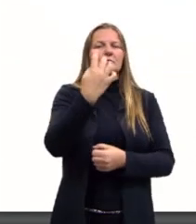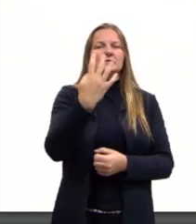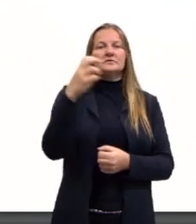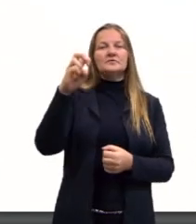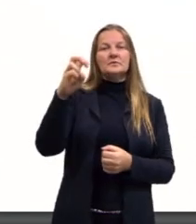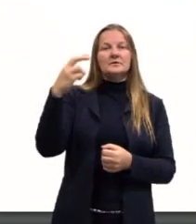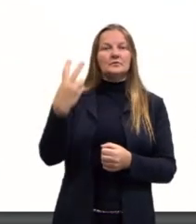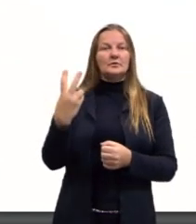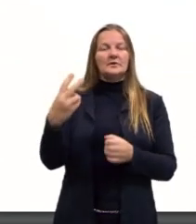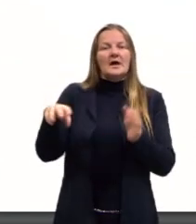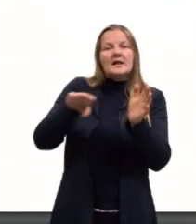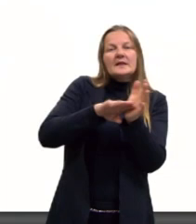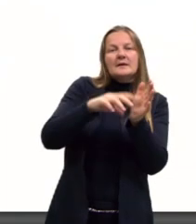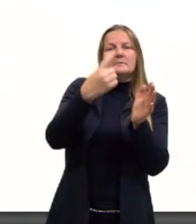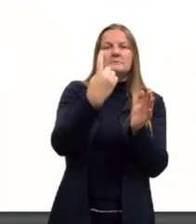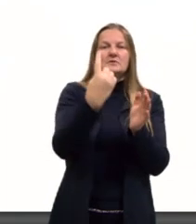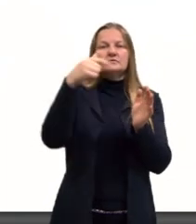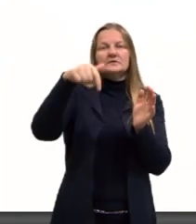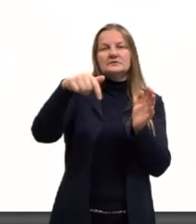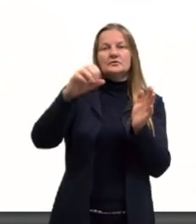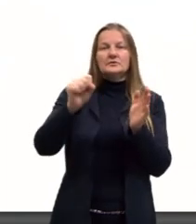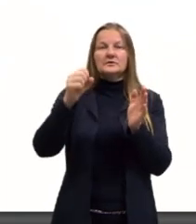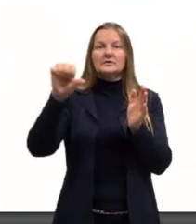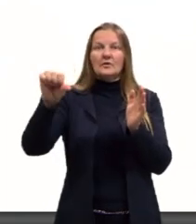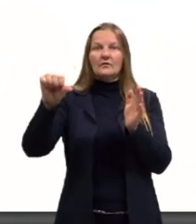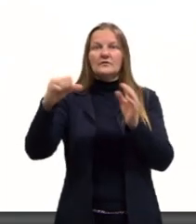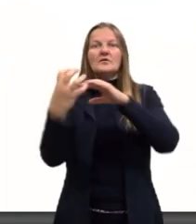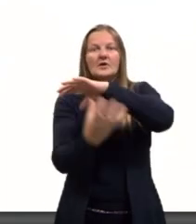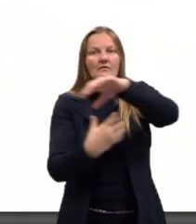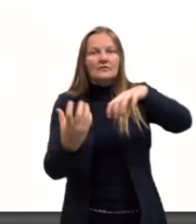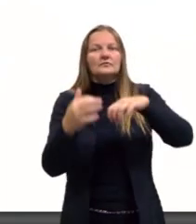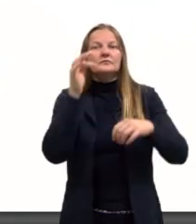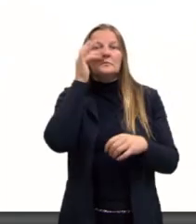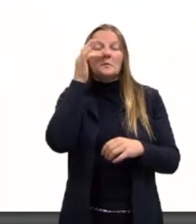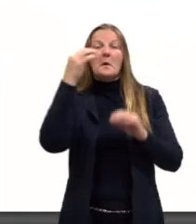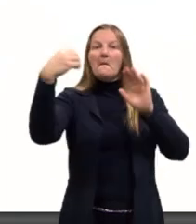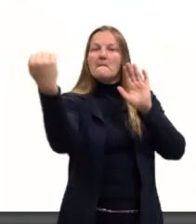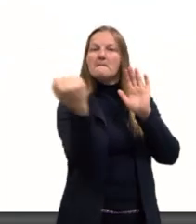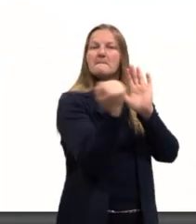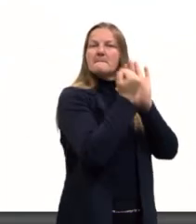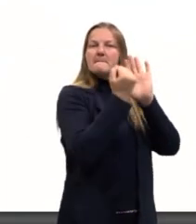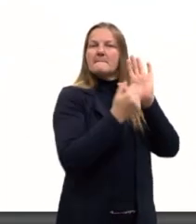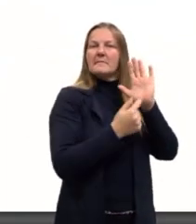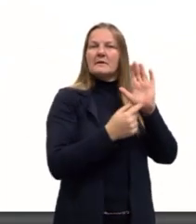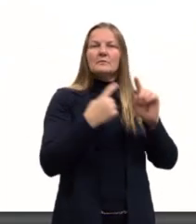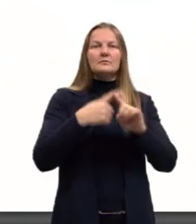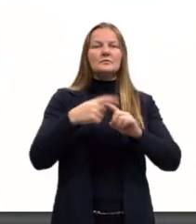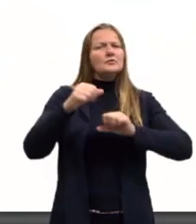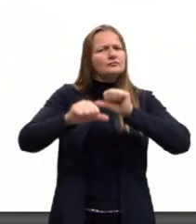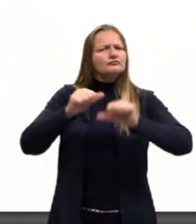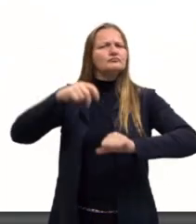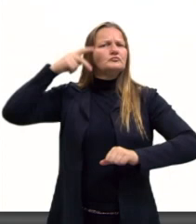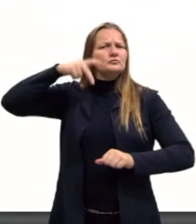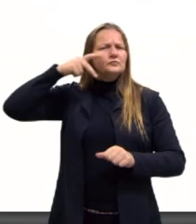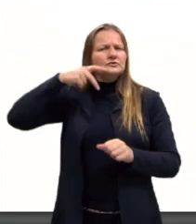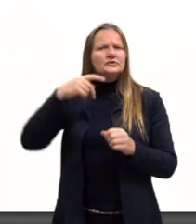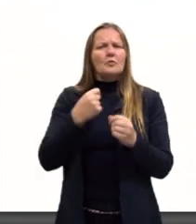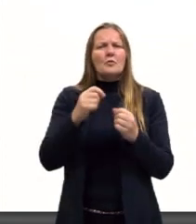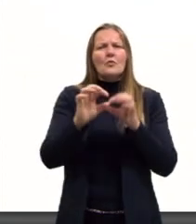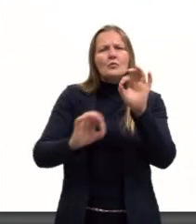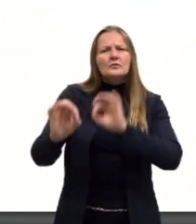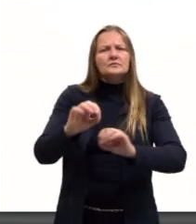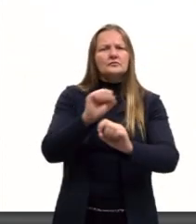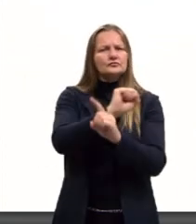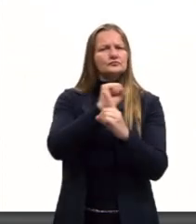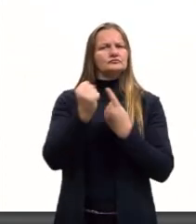1789, a Revolução Francesa. E ela é um marco porque ela transformou a política, a forma de organizar